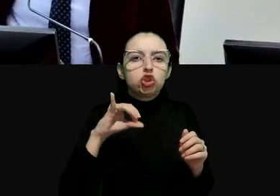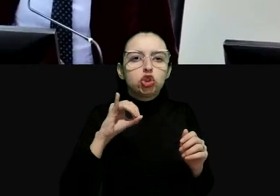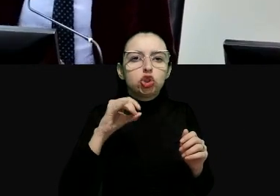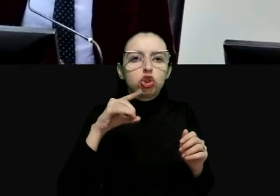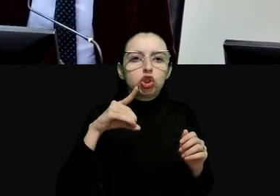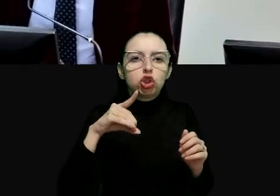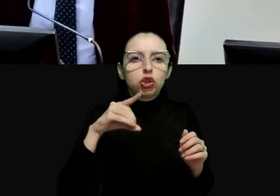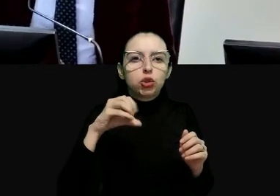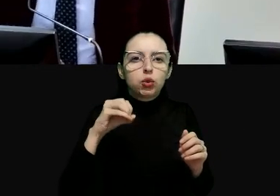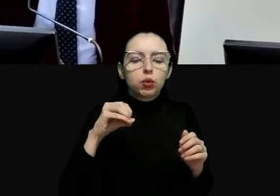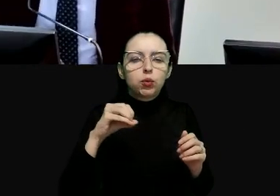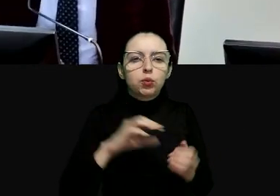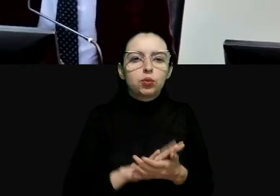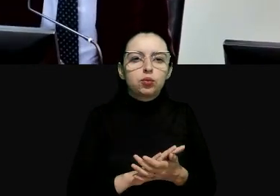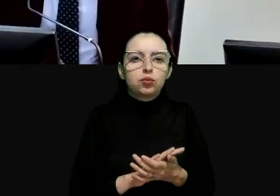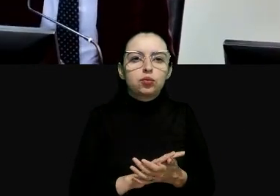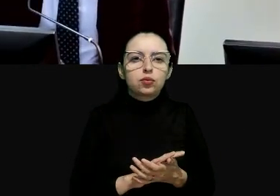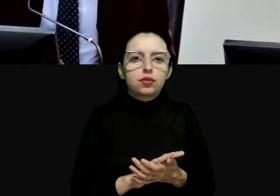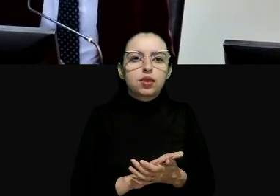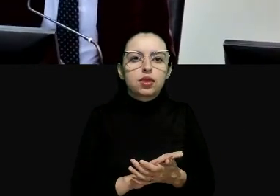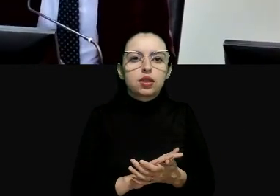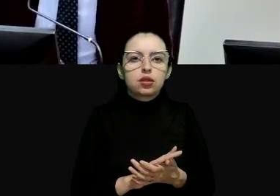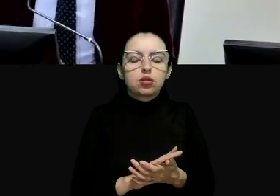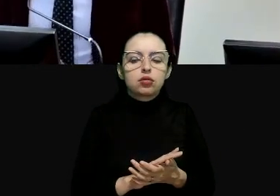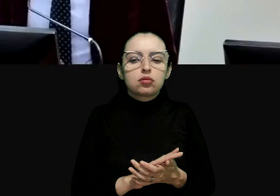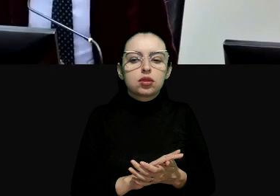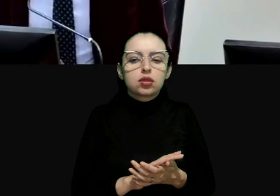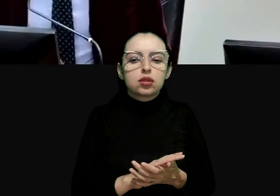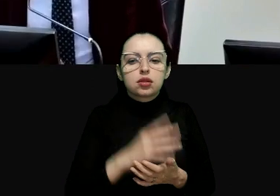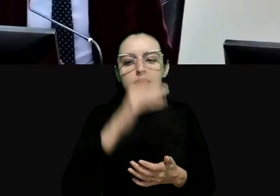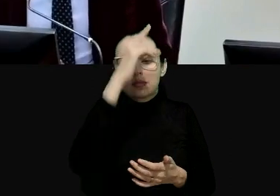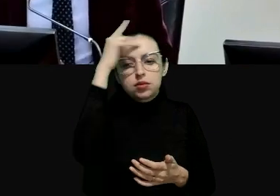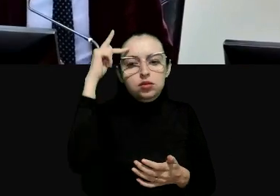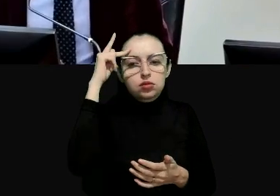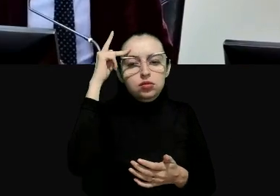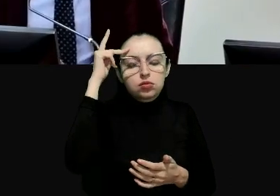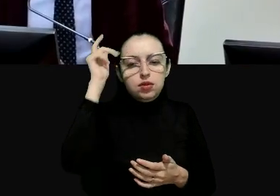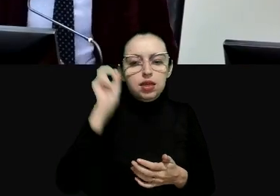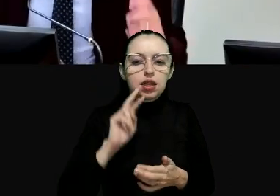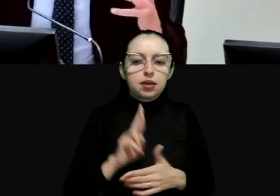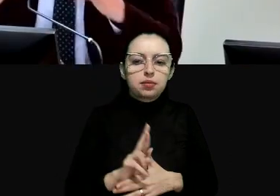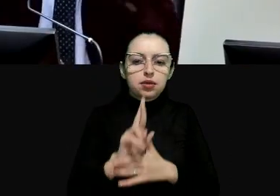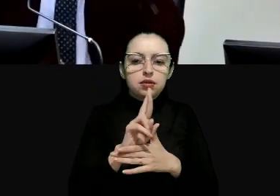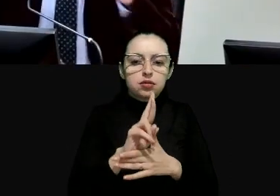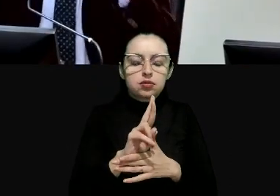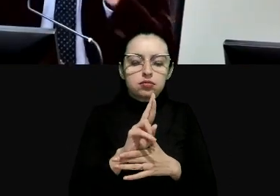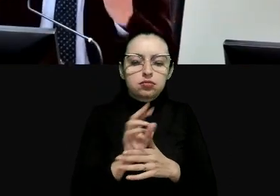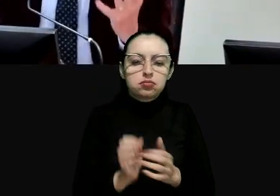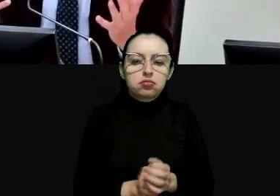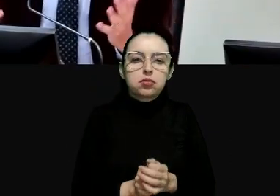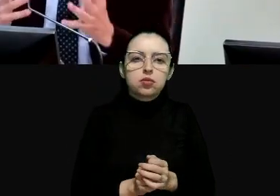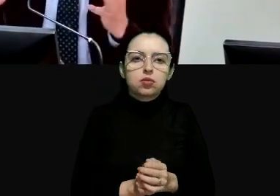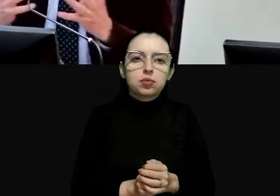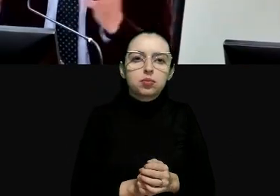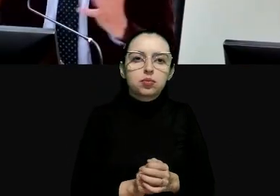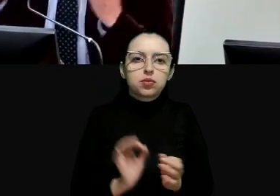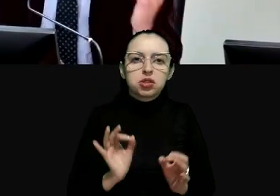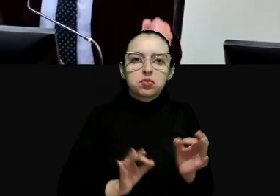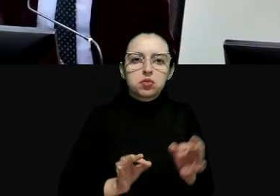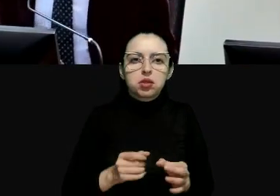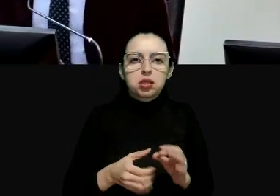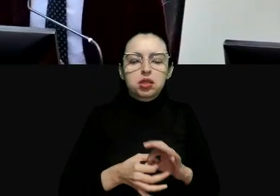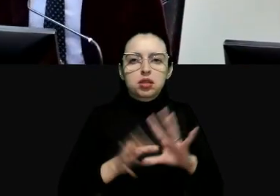de Gabriel García Márquez 100 anos de soledade Partido Liberal que